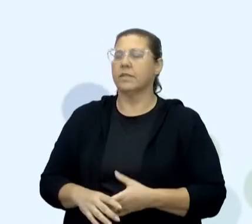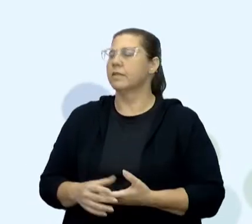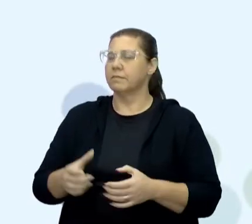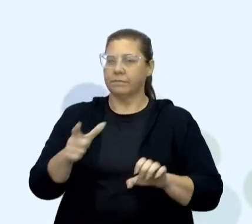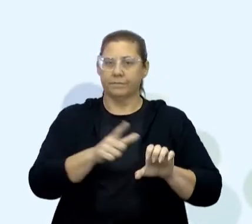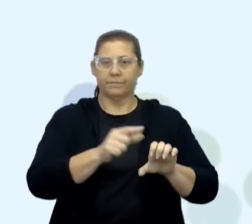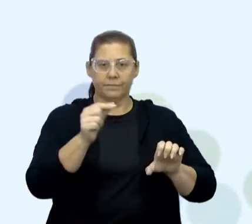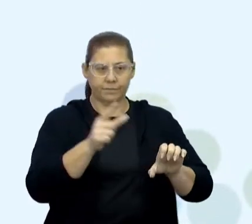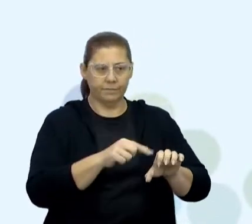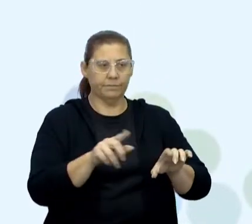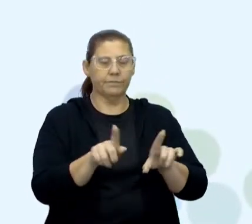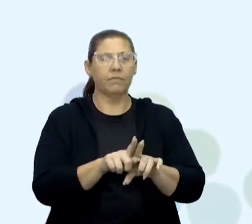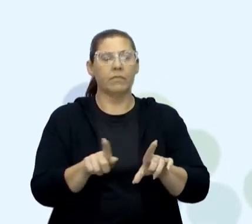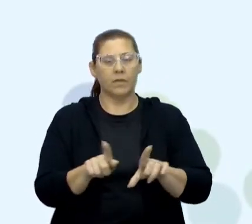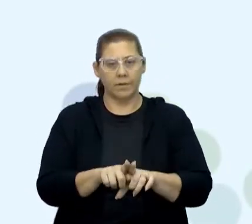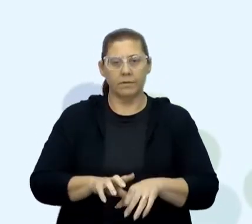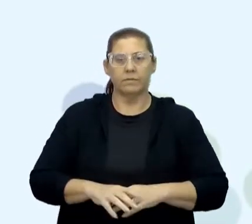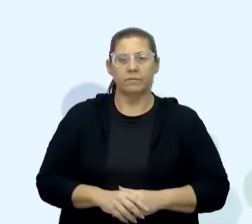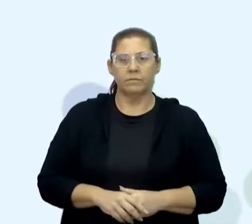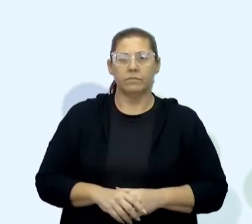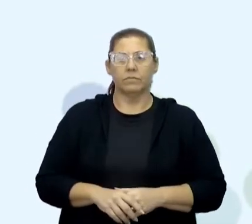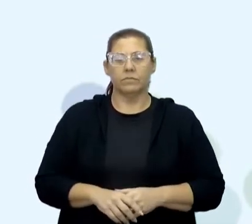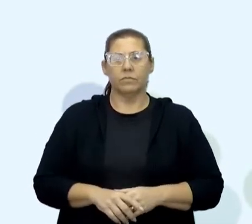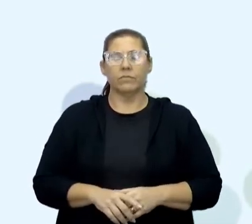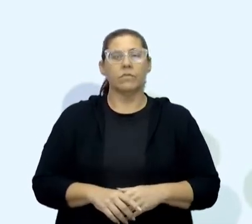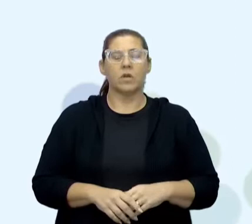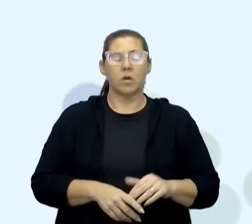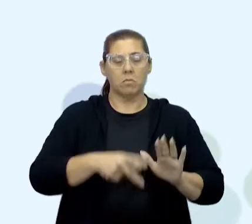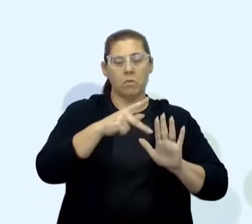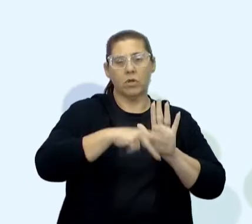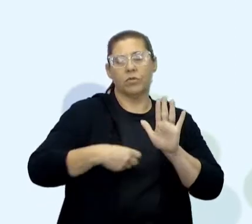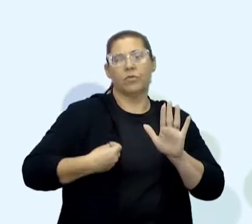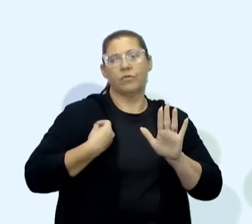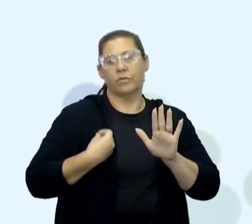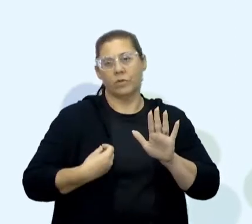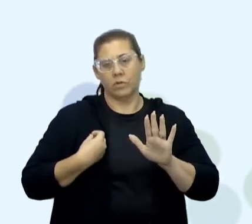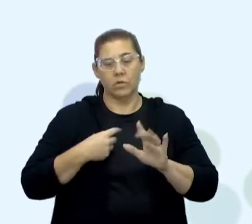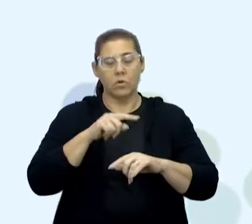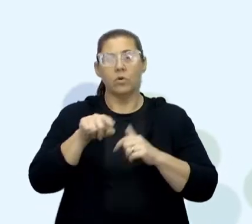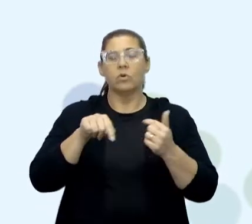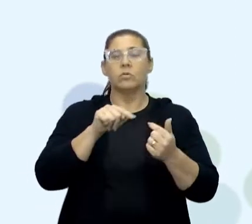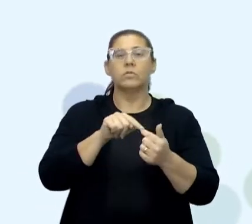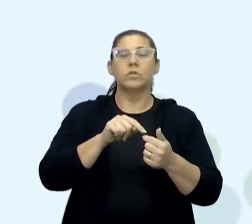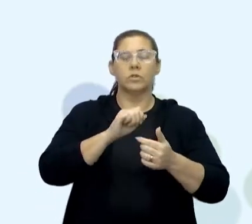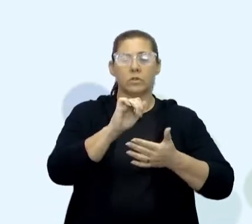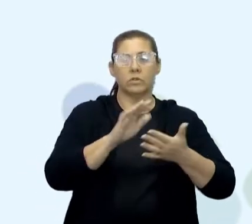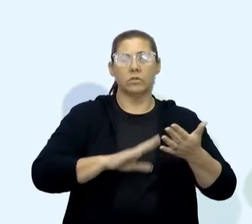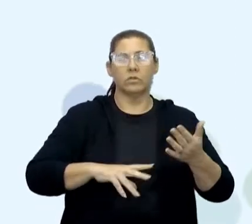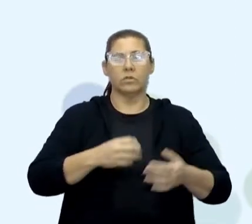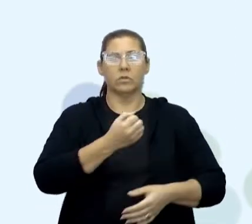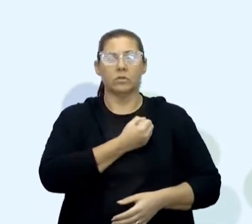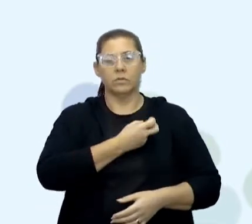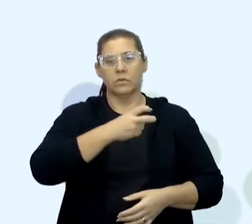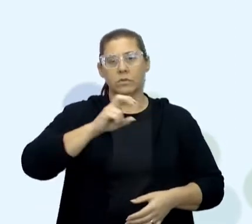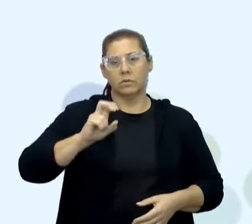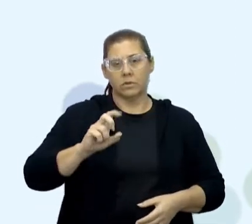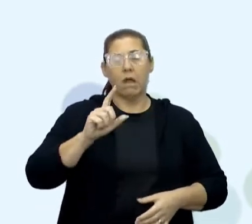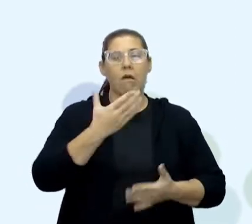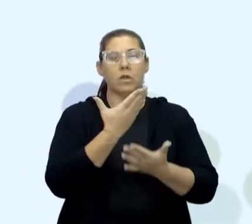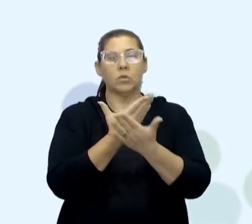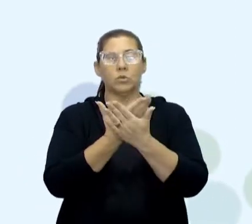falando em ser um empreendedor, constituir nossos projetos de vida. E o objetivo da atividade 5 é